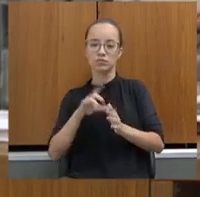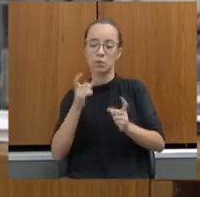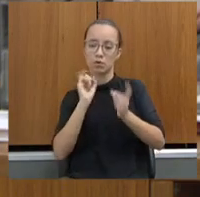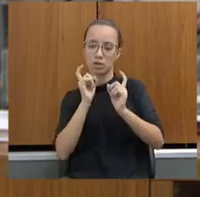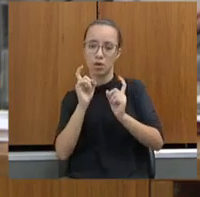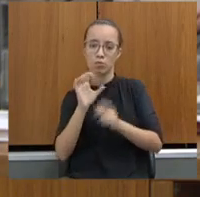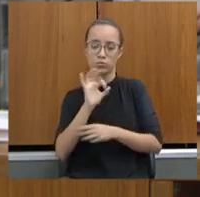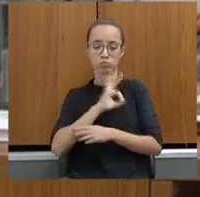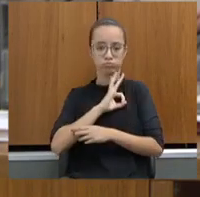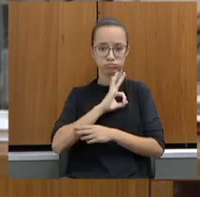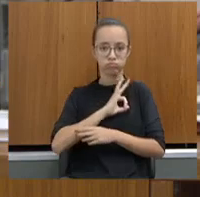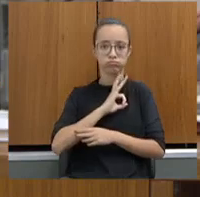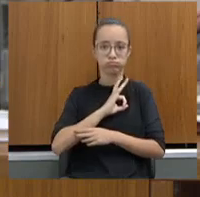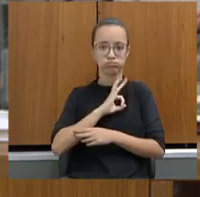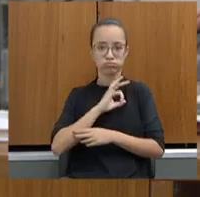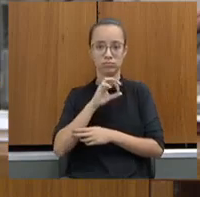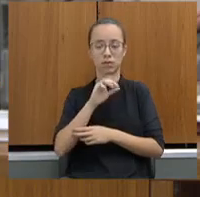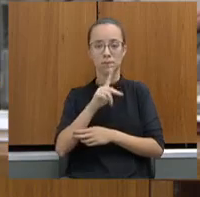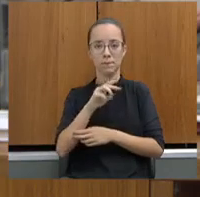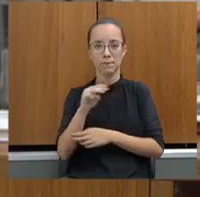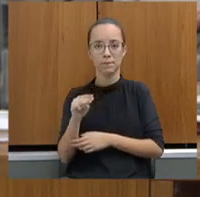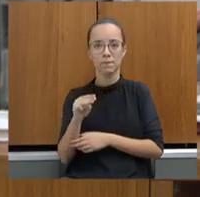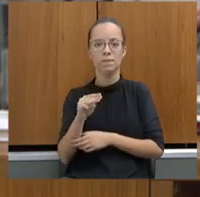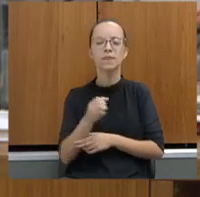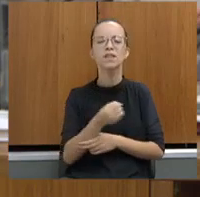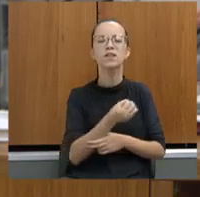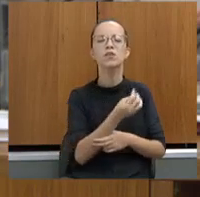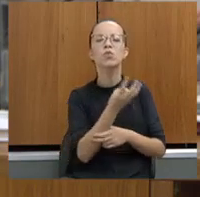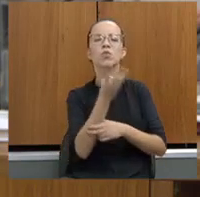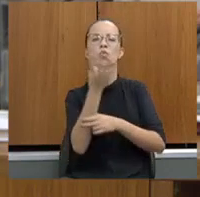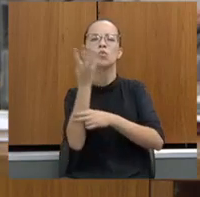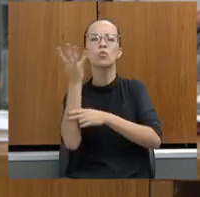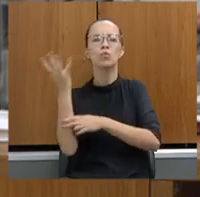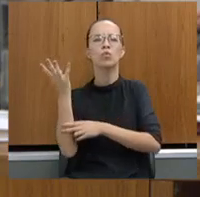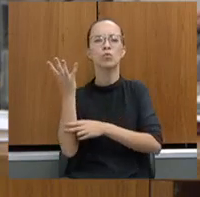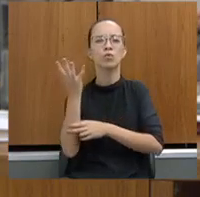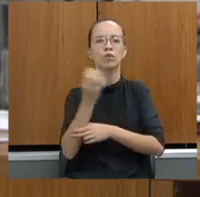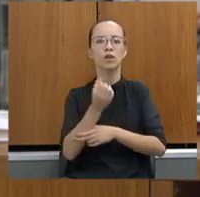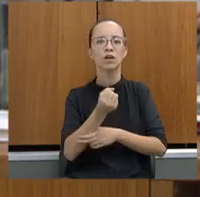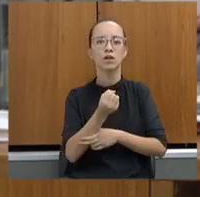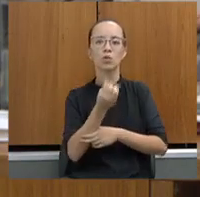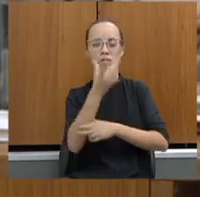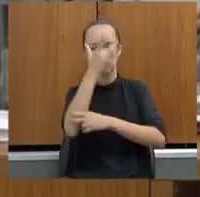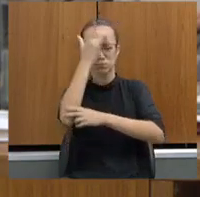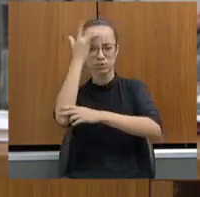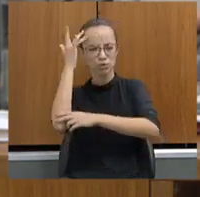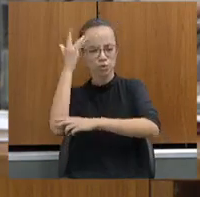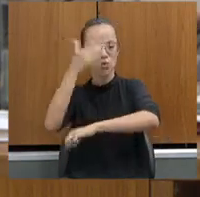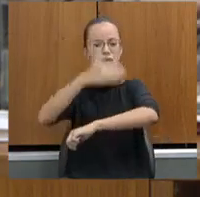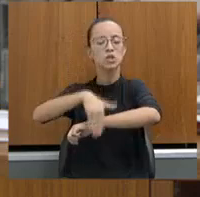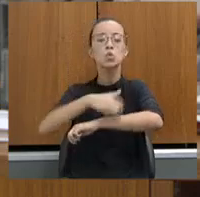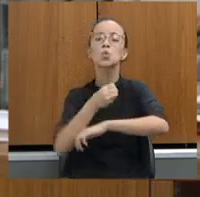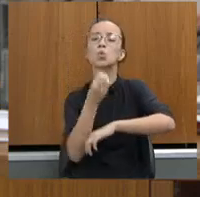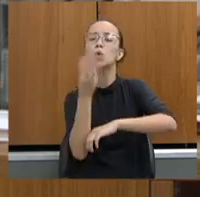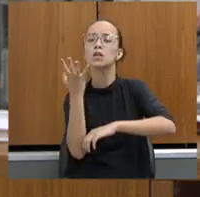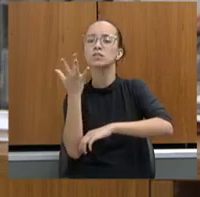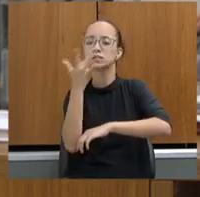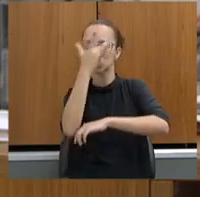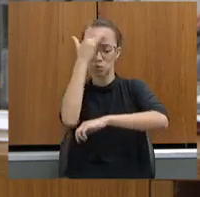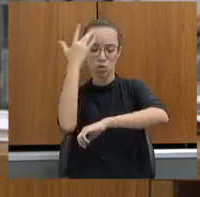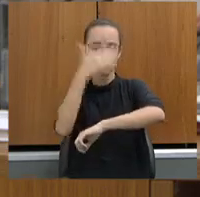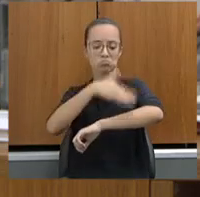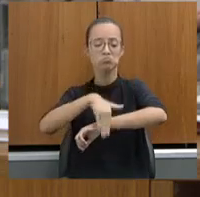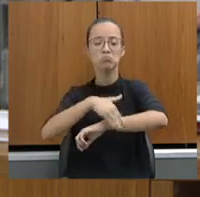por cento de homicídios no hipercentro de Belo Horizonte são cometidos por quem mora na rua? Quantos moram na rua em Belo Horizonte hoje?